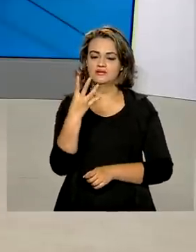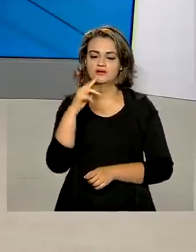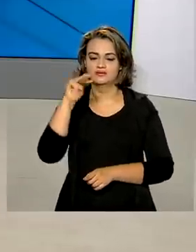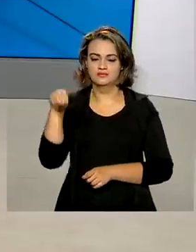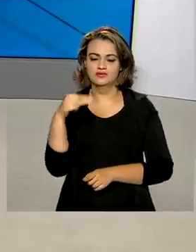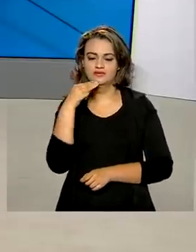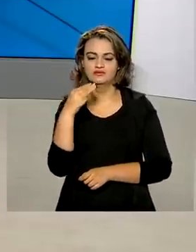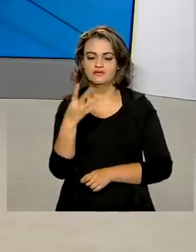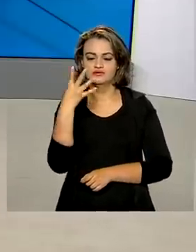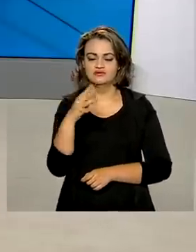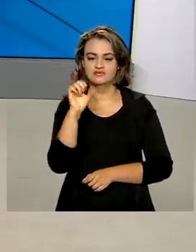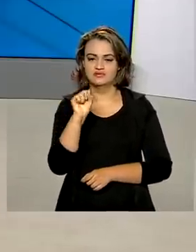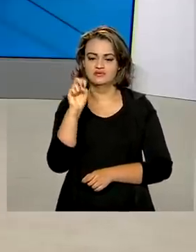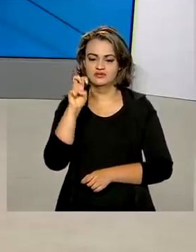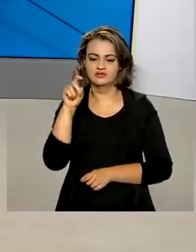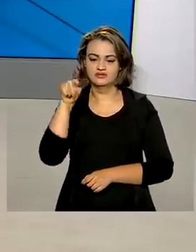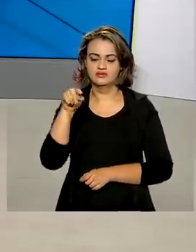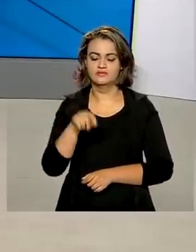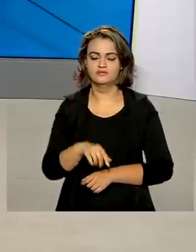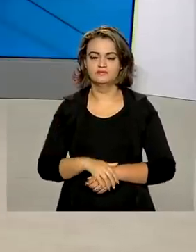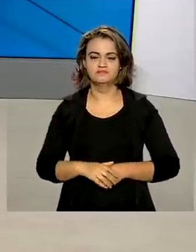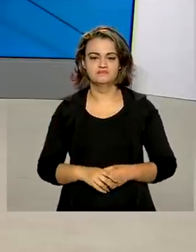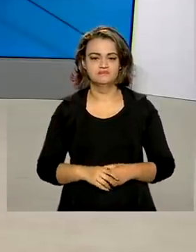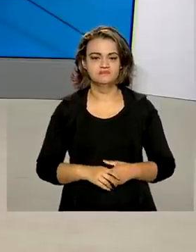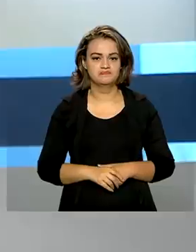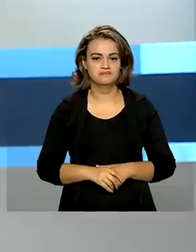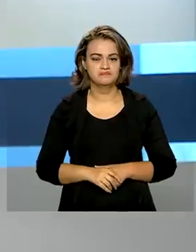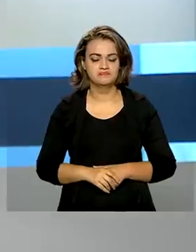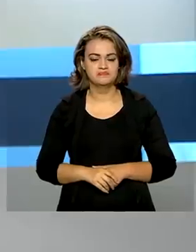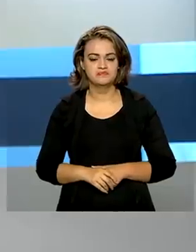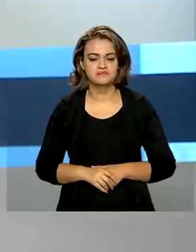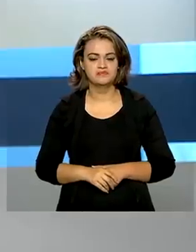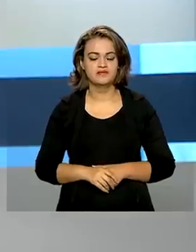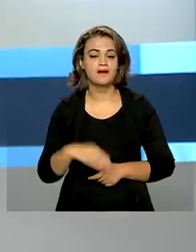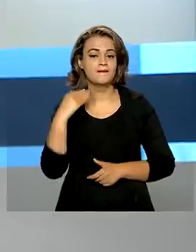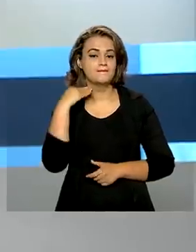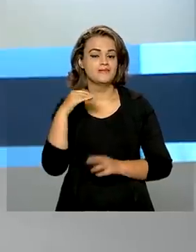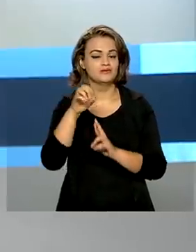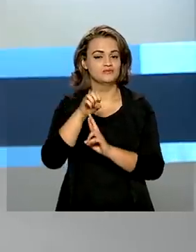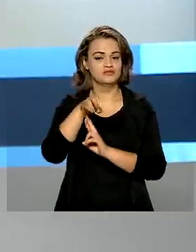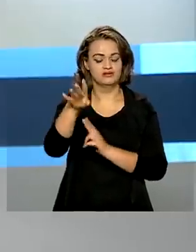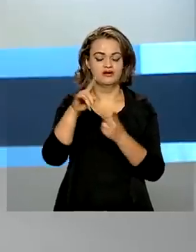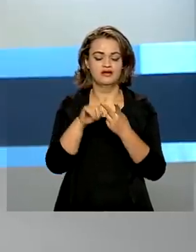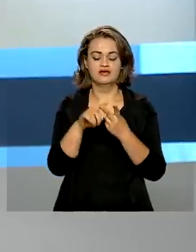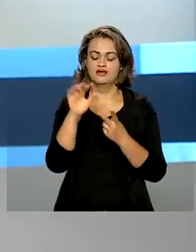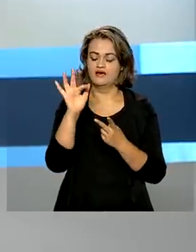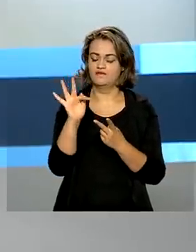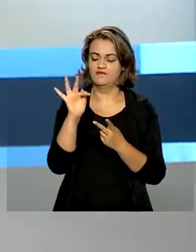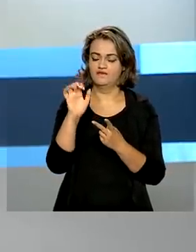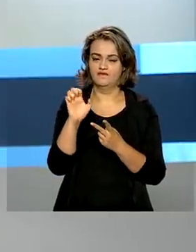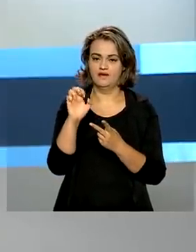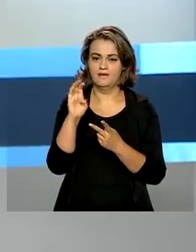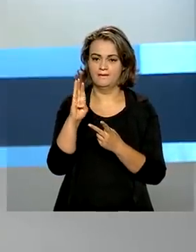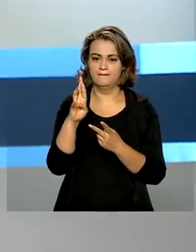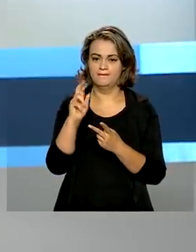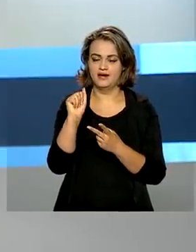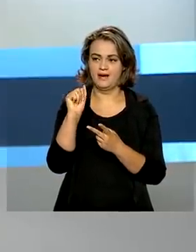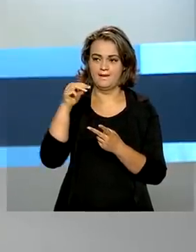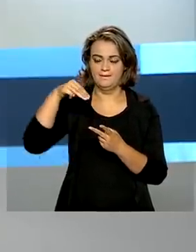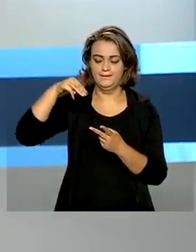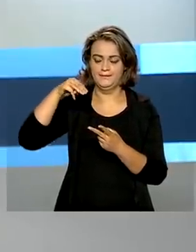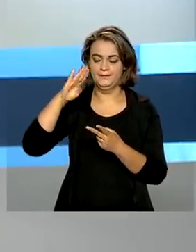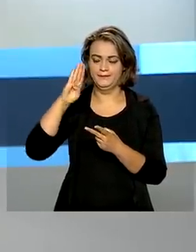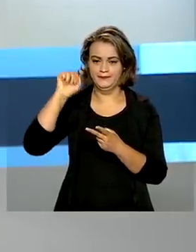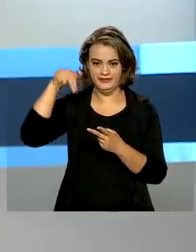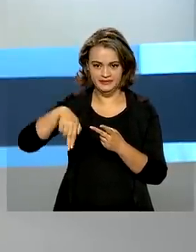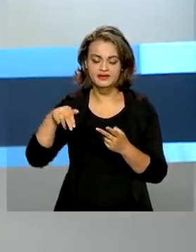34 milhões 485 mil. O Banco Central e a FEBRABAN, a Federação Brasileira de Bancos, lançaram